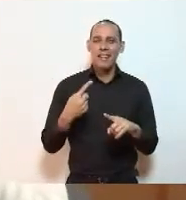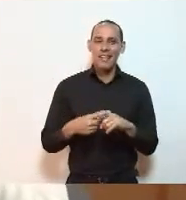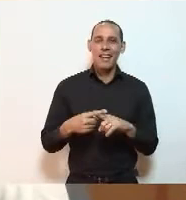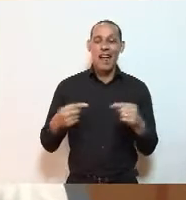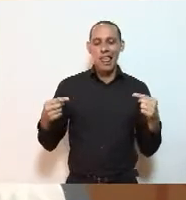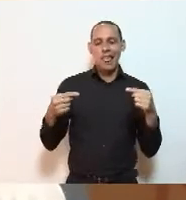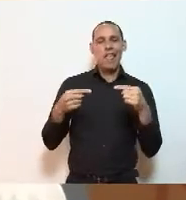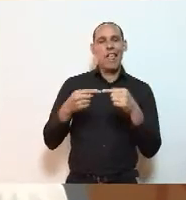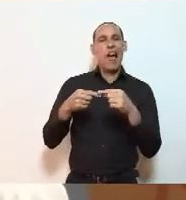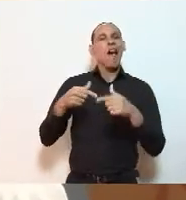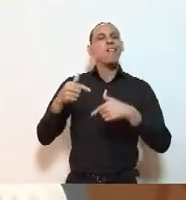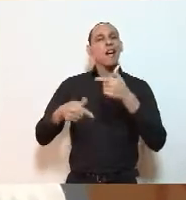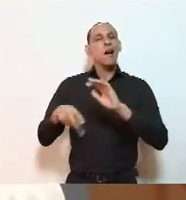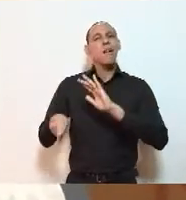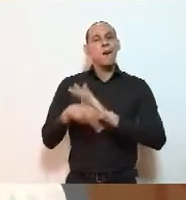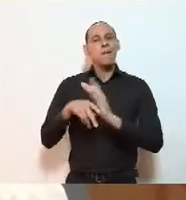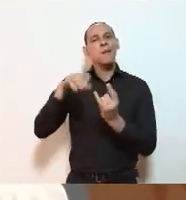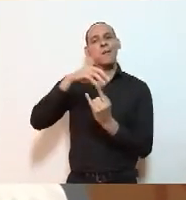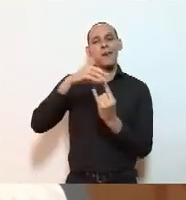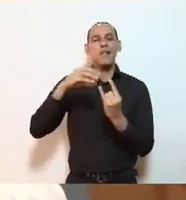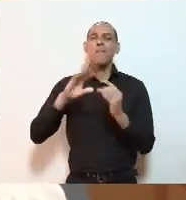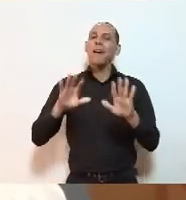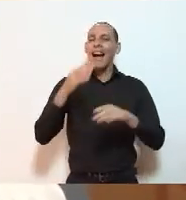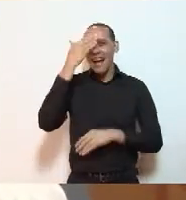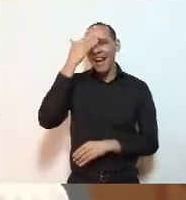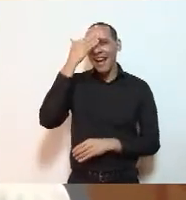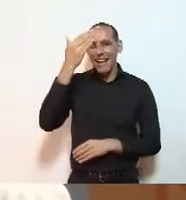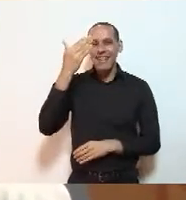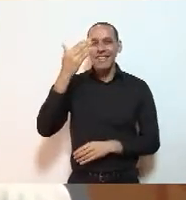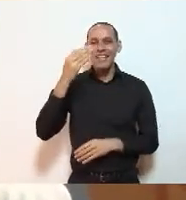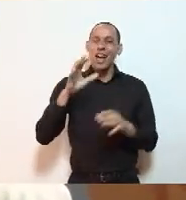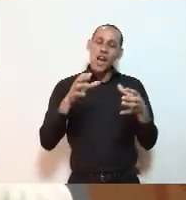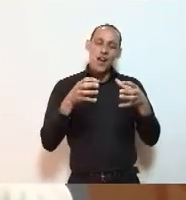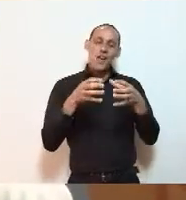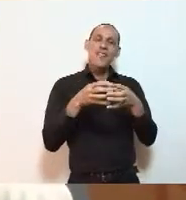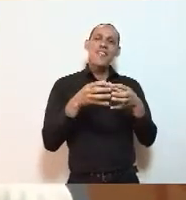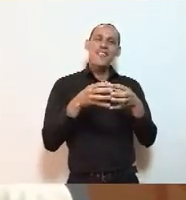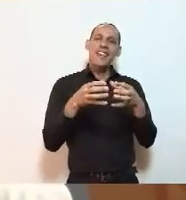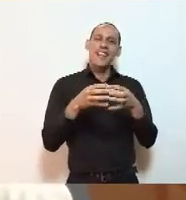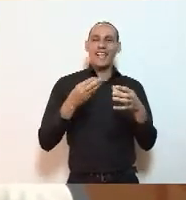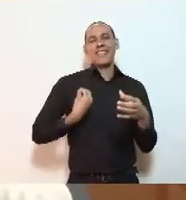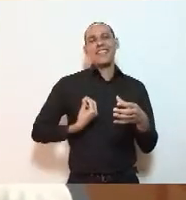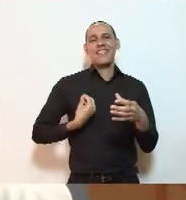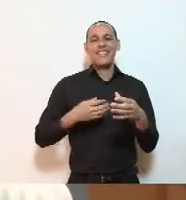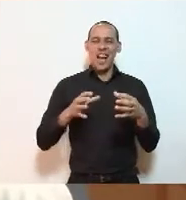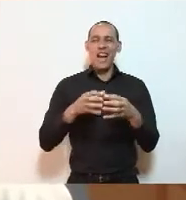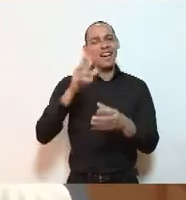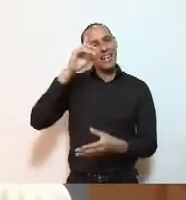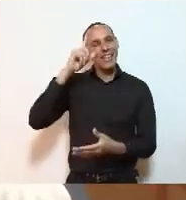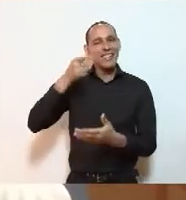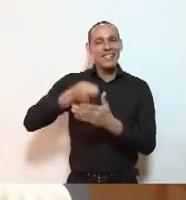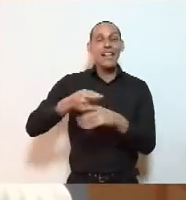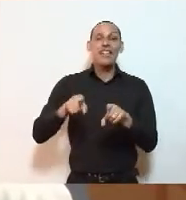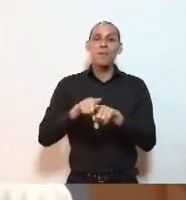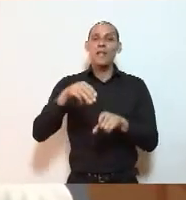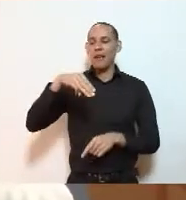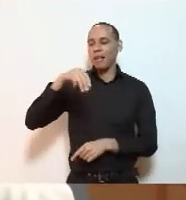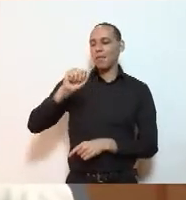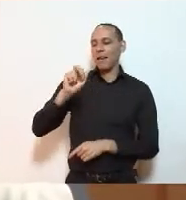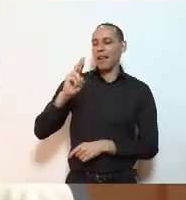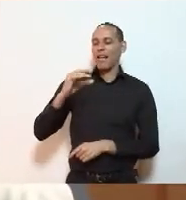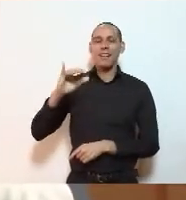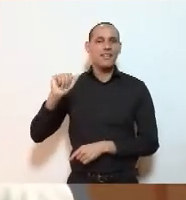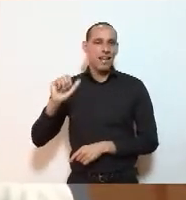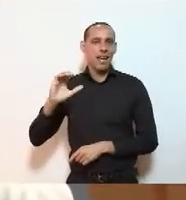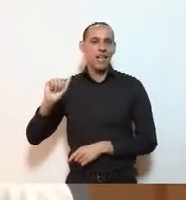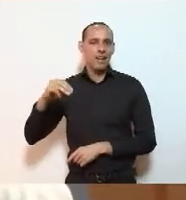da Fiocruz, mas eu quero agradecer aqui, na presença do nosso Conselho Deliberativo e da Márcia Campos, que